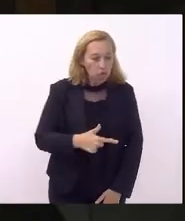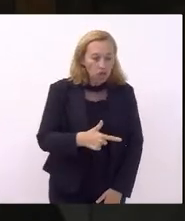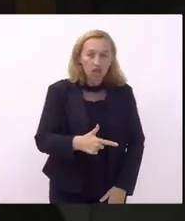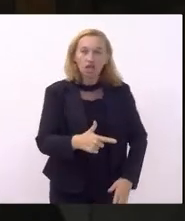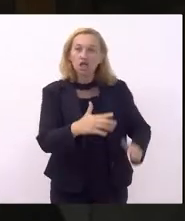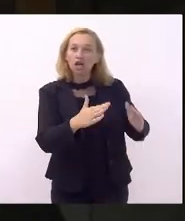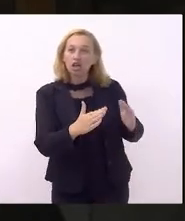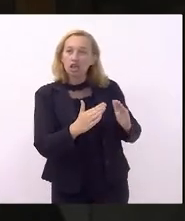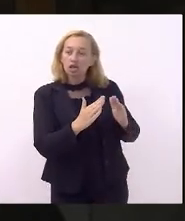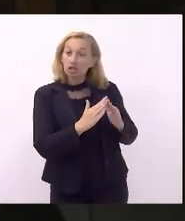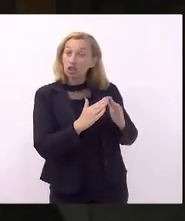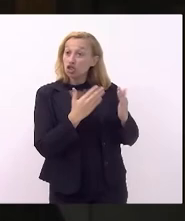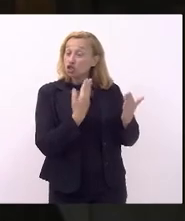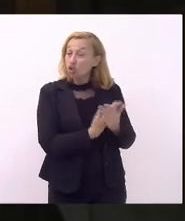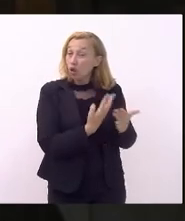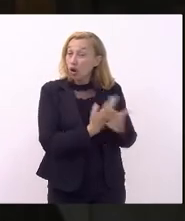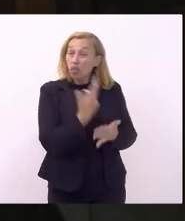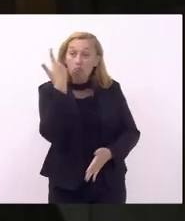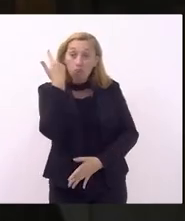civis nenhum